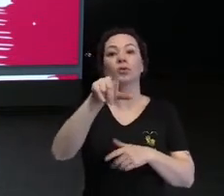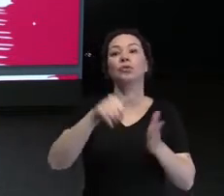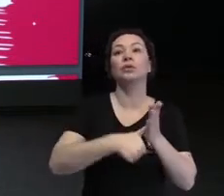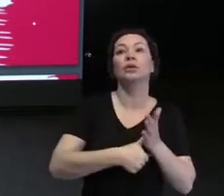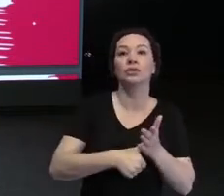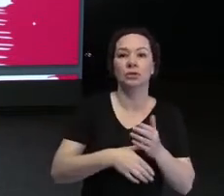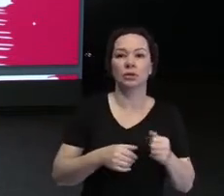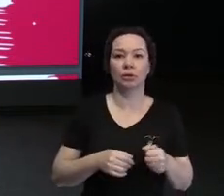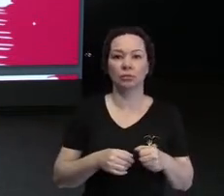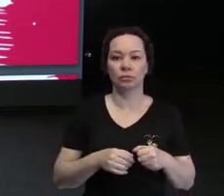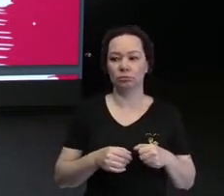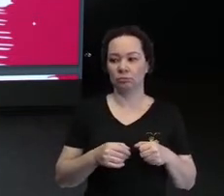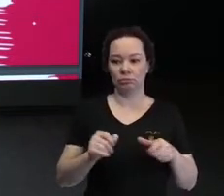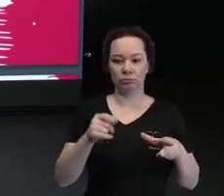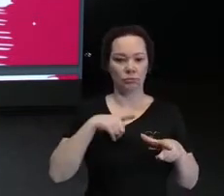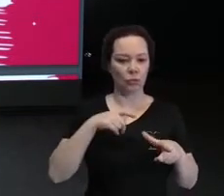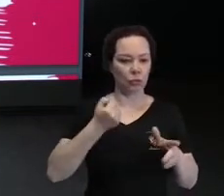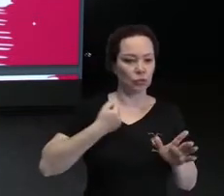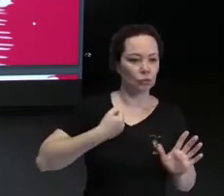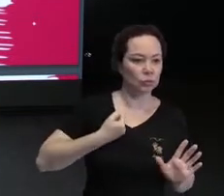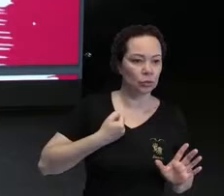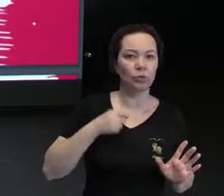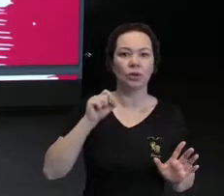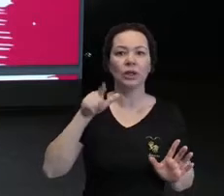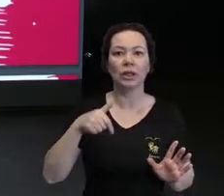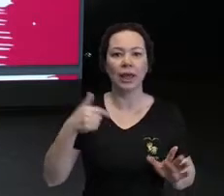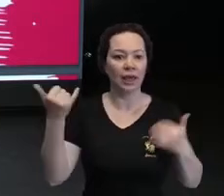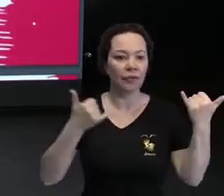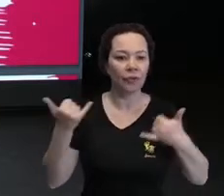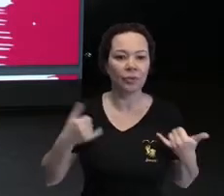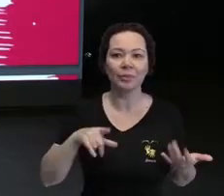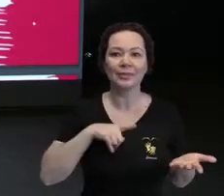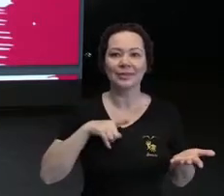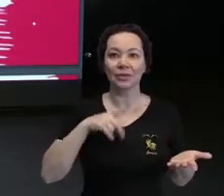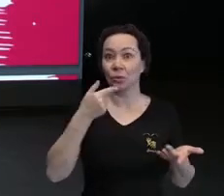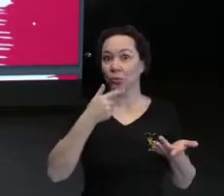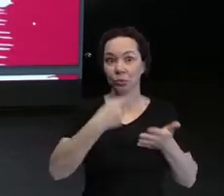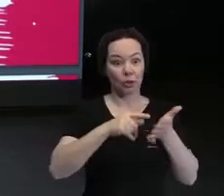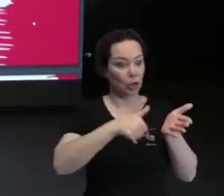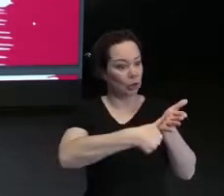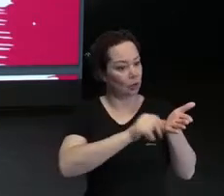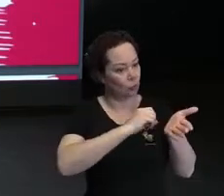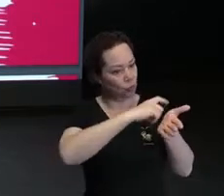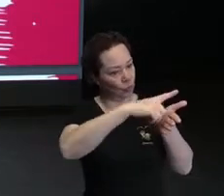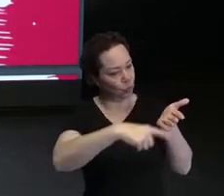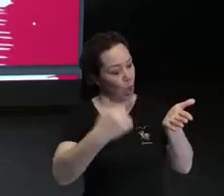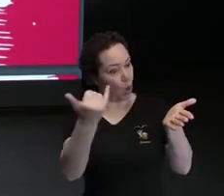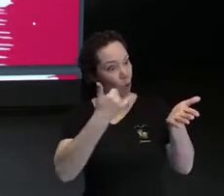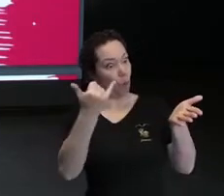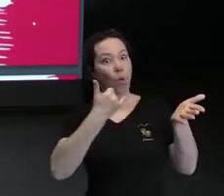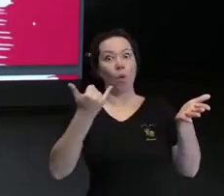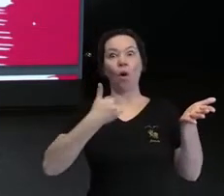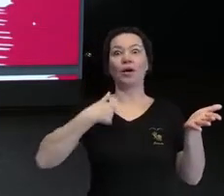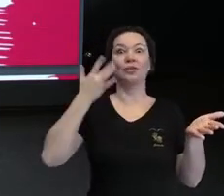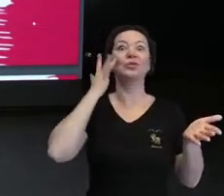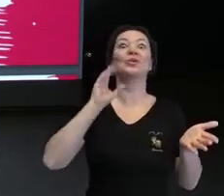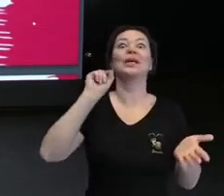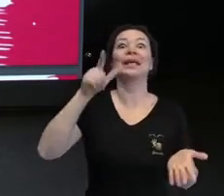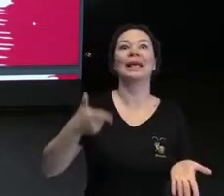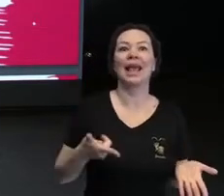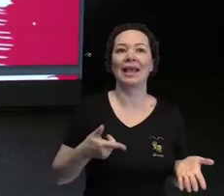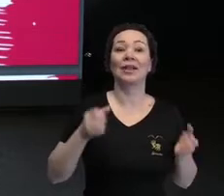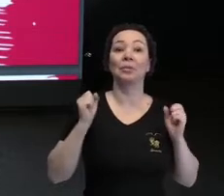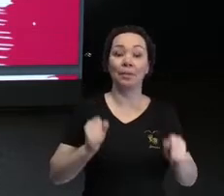Onde está o meu número? Que informações tem nessa RG? Que tem um monte de informação, que eu nem sei do que se trata. A gente poder